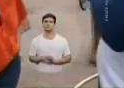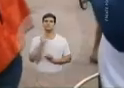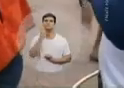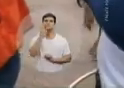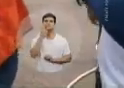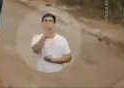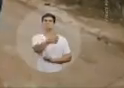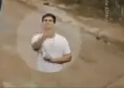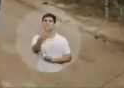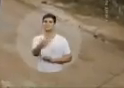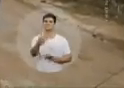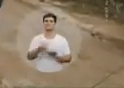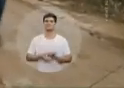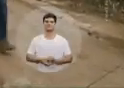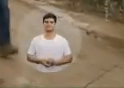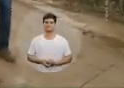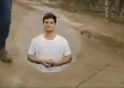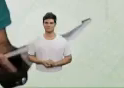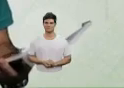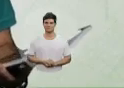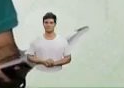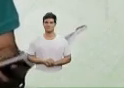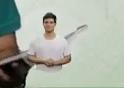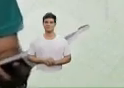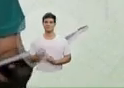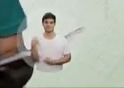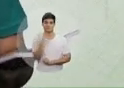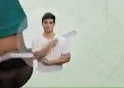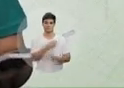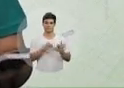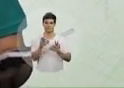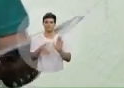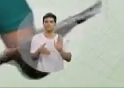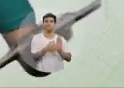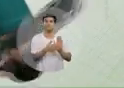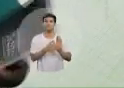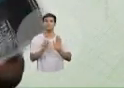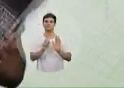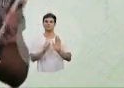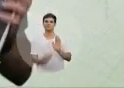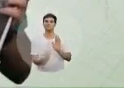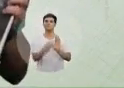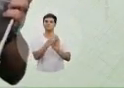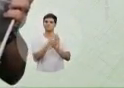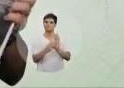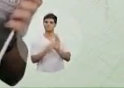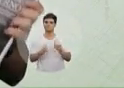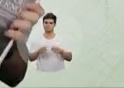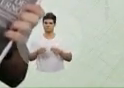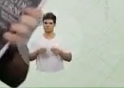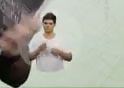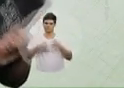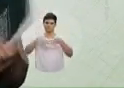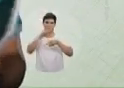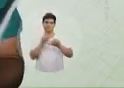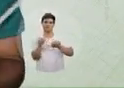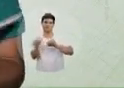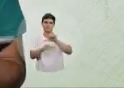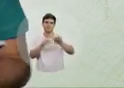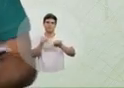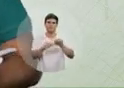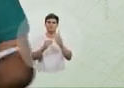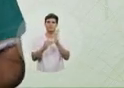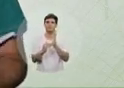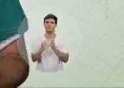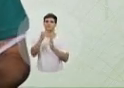Marcos Alexandre, 13. Nosso plano de governo registra propostas para o desenvolvimento. Vamos mudar o